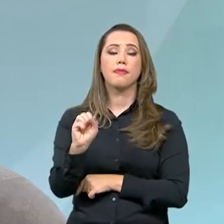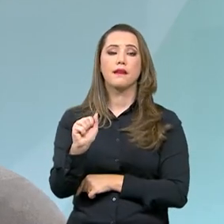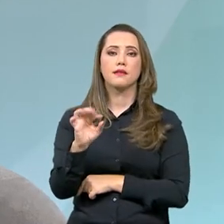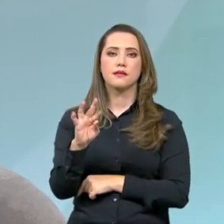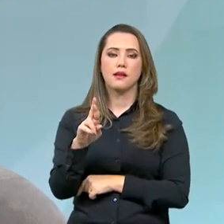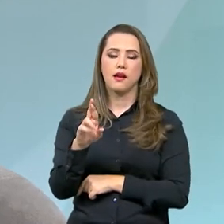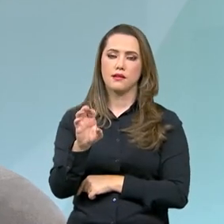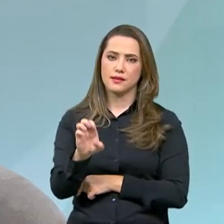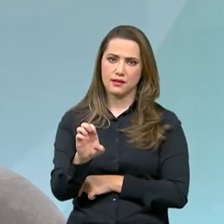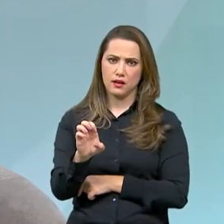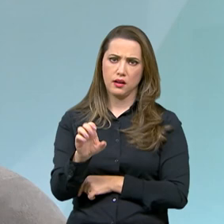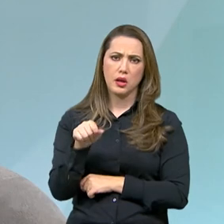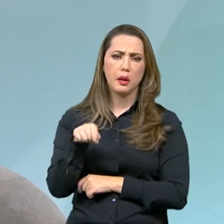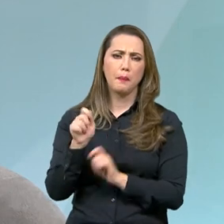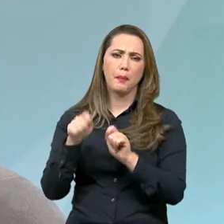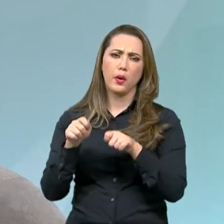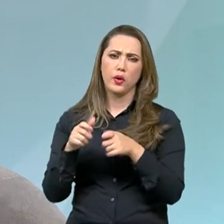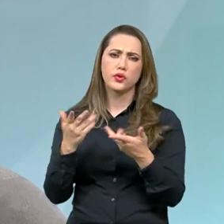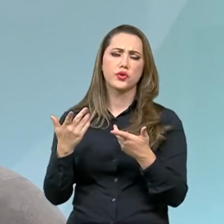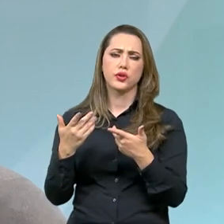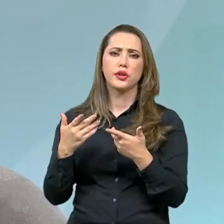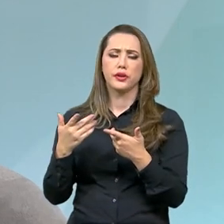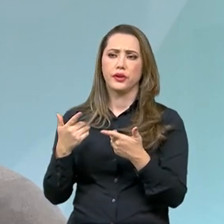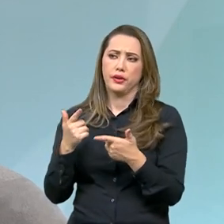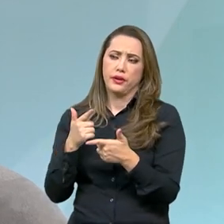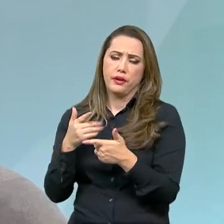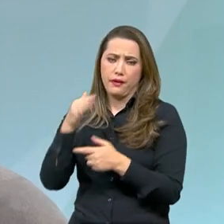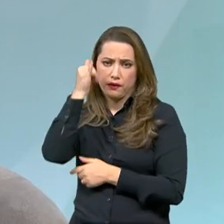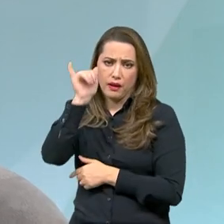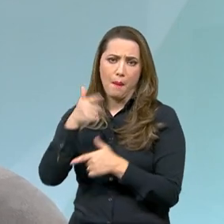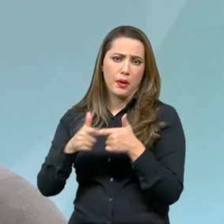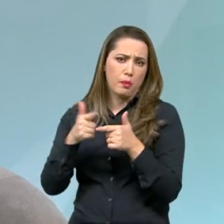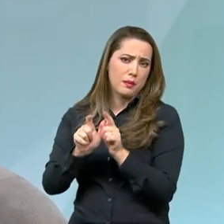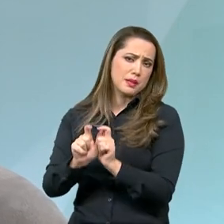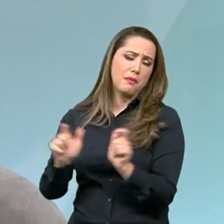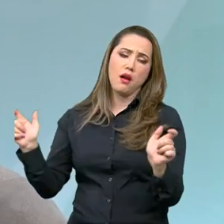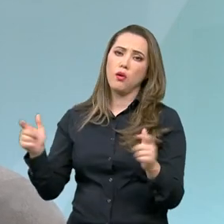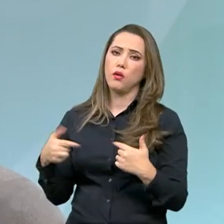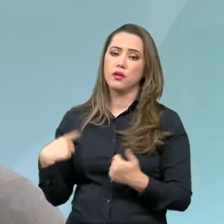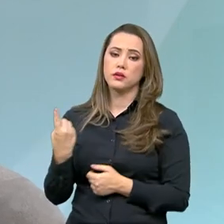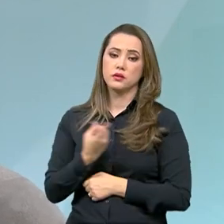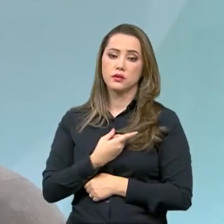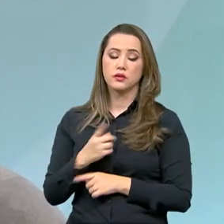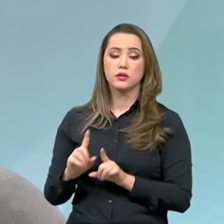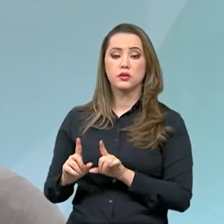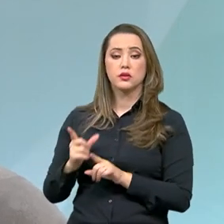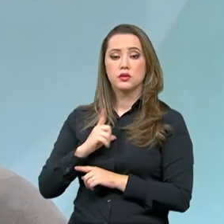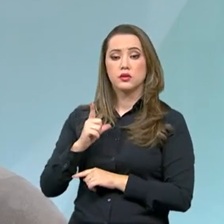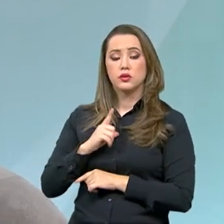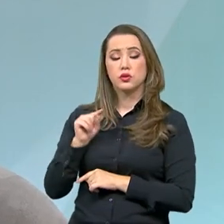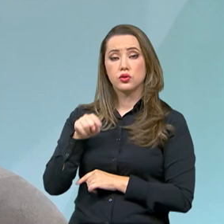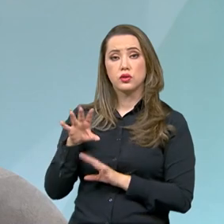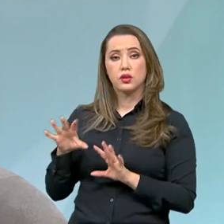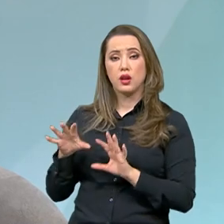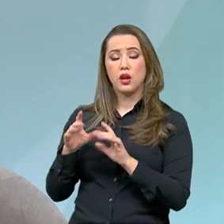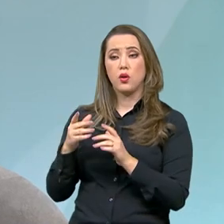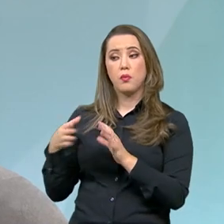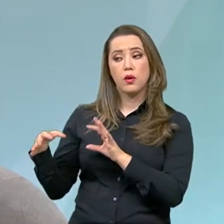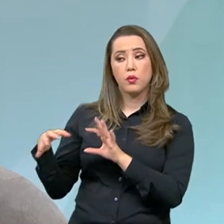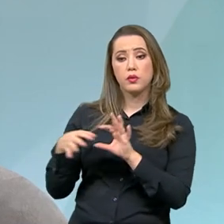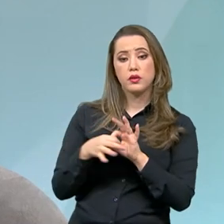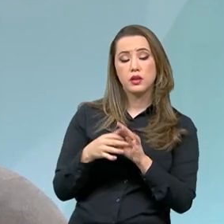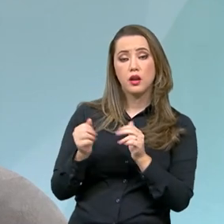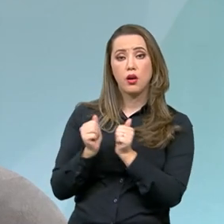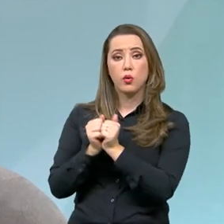naquele momento pode evitar uma tragédia. Então, a gente fez uma parceria com o WhatsApp, que uma parceria inédita em nível mundial, que vai